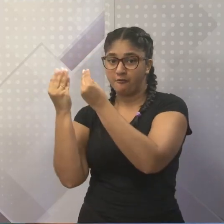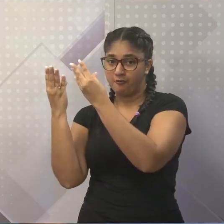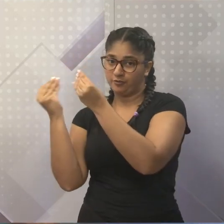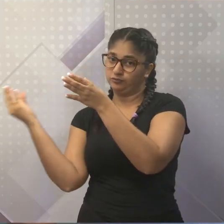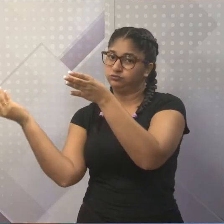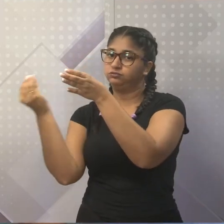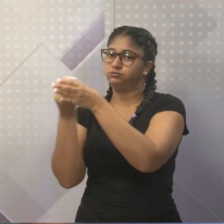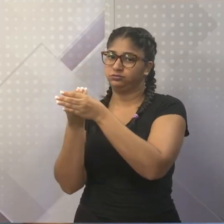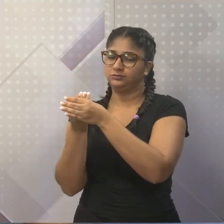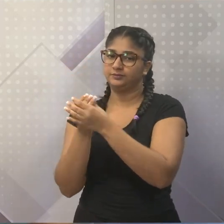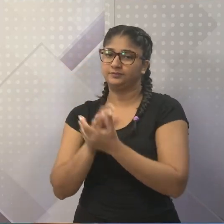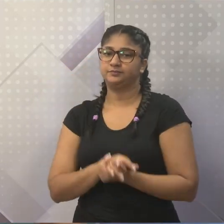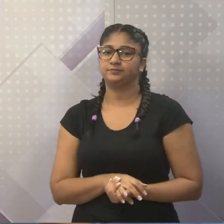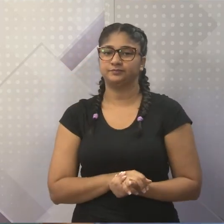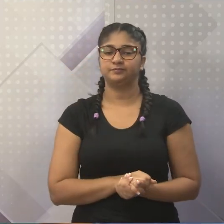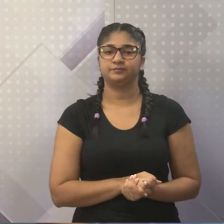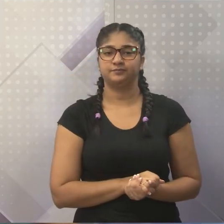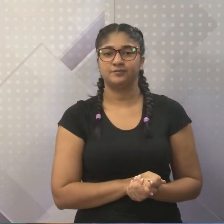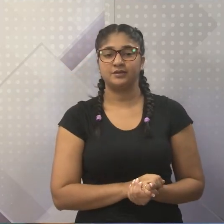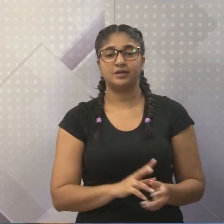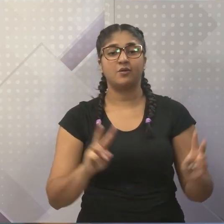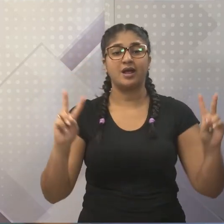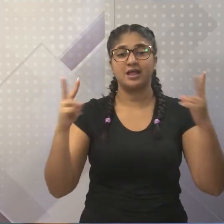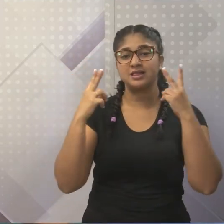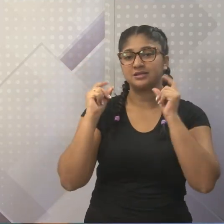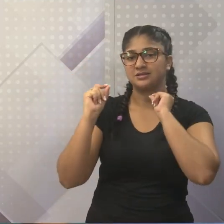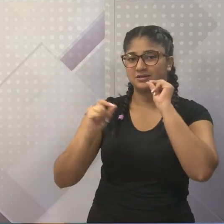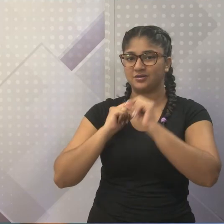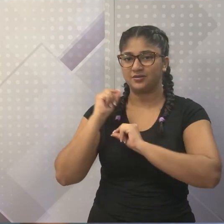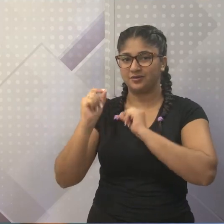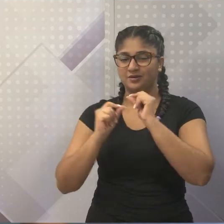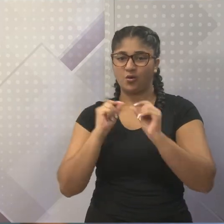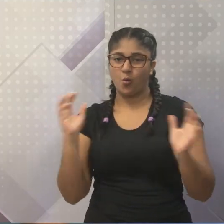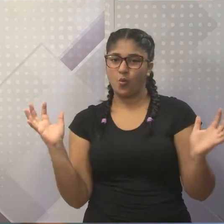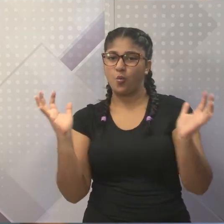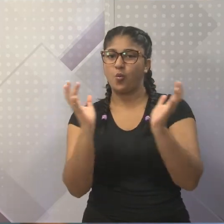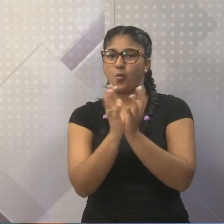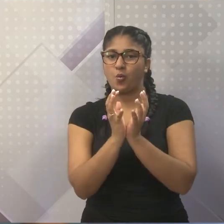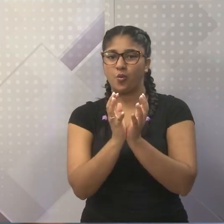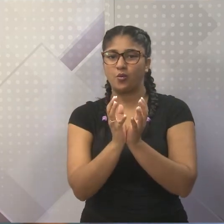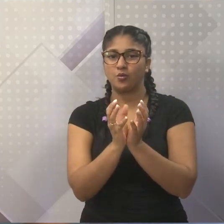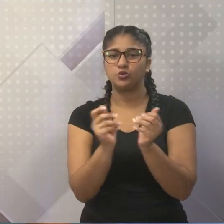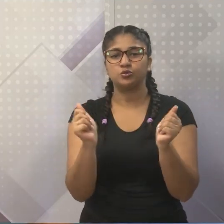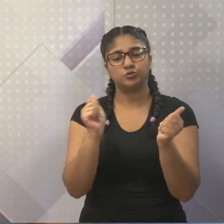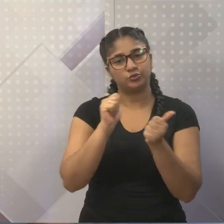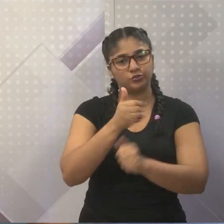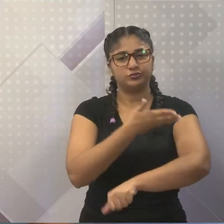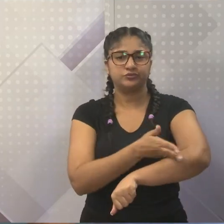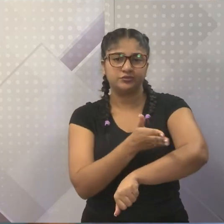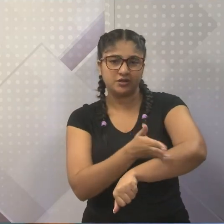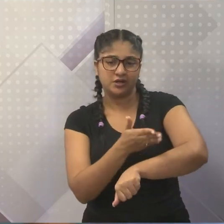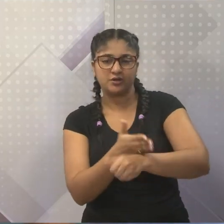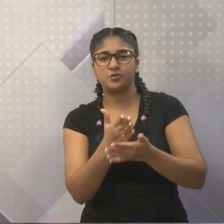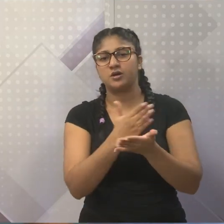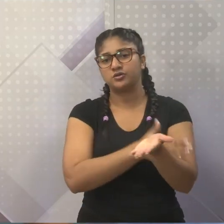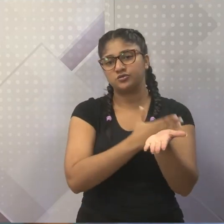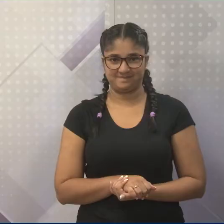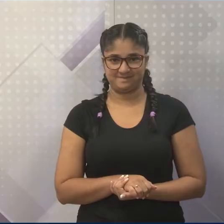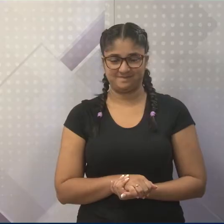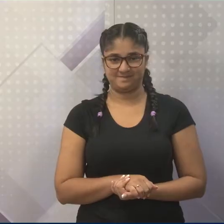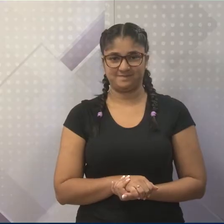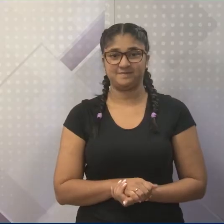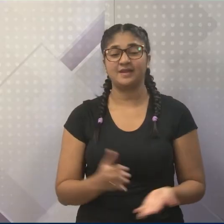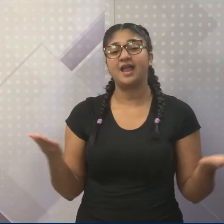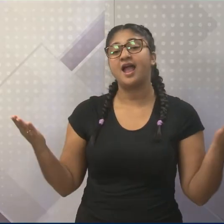verbo no plural. E atenção, viu, o pessoal faz um coletivo, coletivo quer dizer o jogo, treinamento lá antes da competição também.